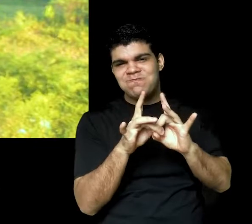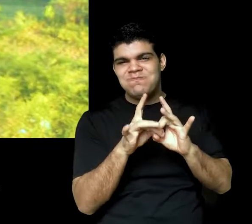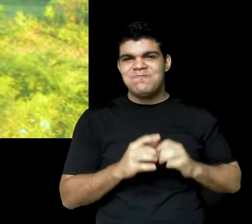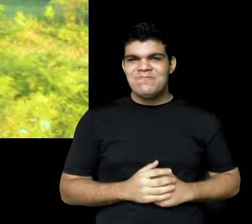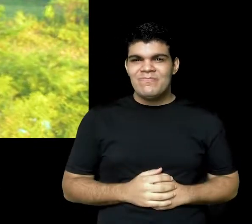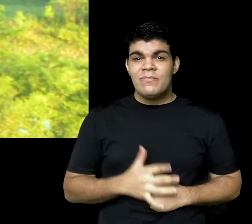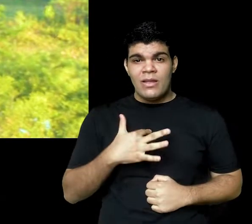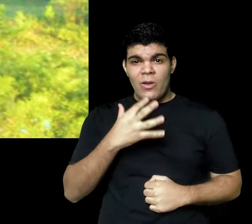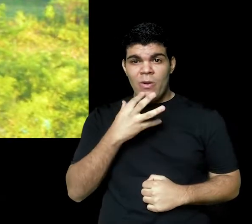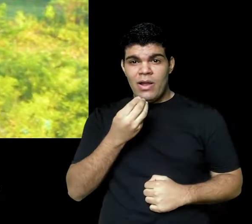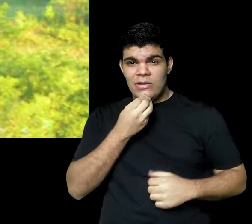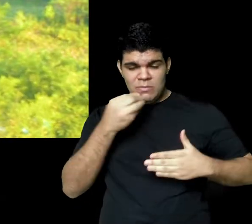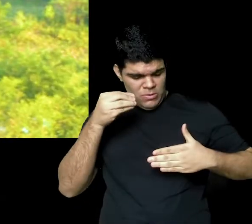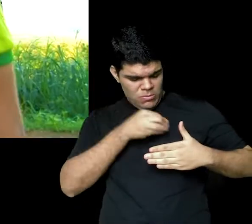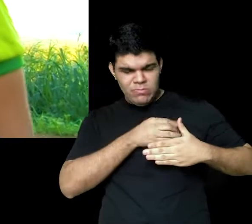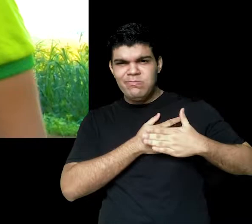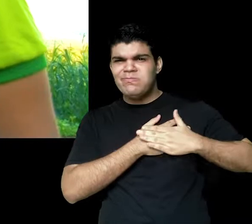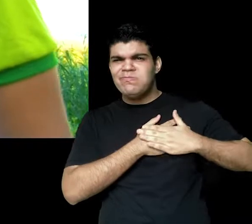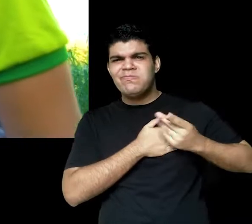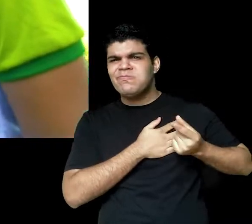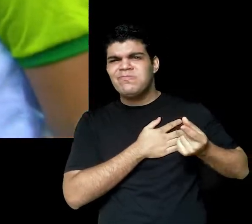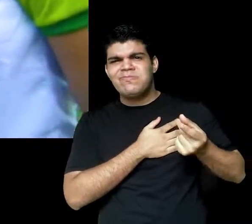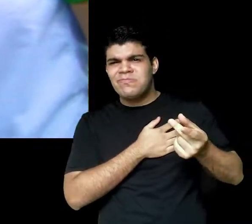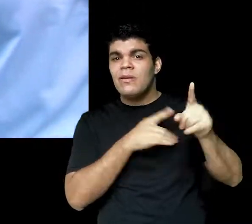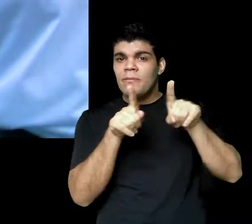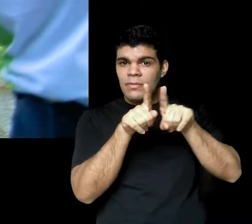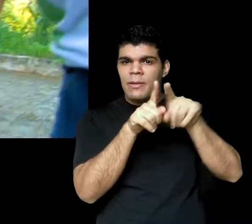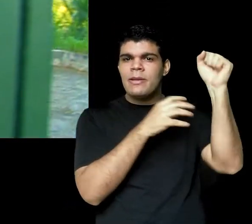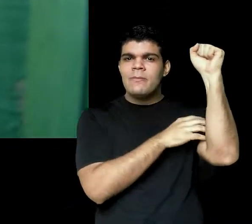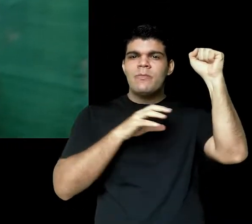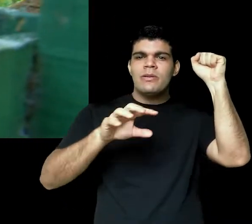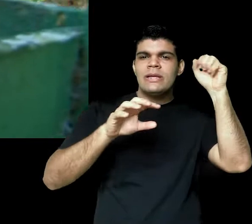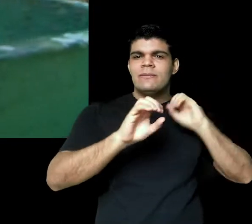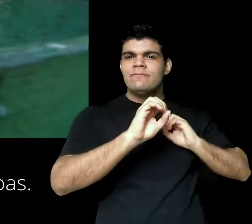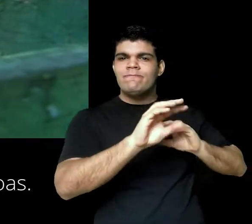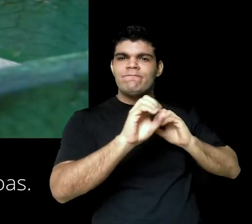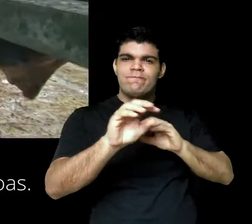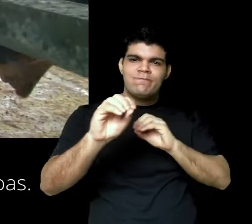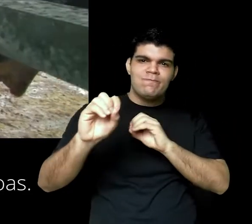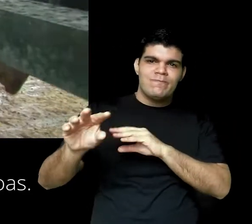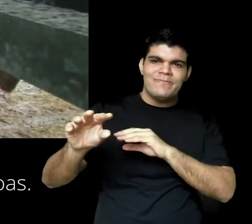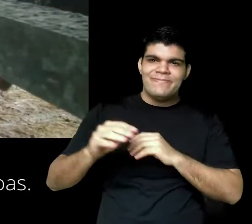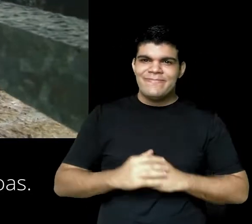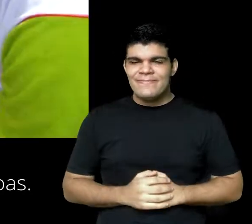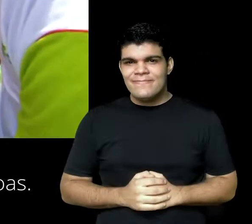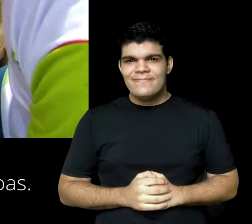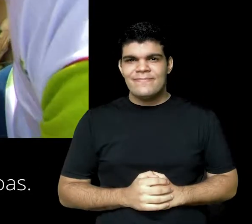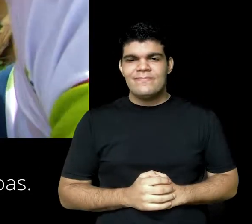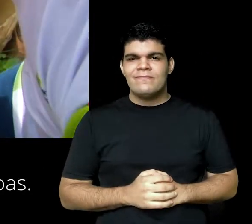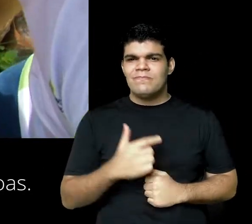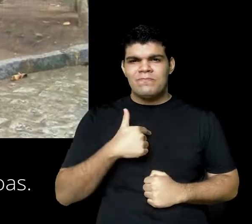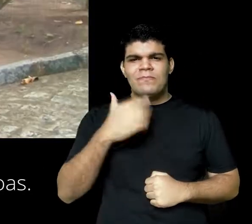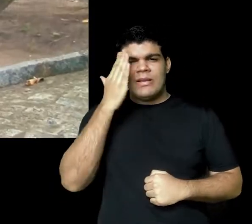isso que eu quero levar para o resto da minha vida, que é o conhecimento e ter o empoderamento de tudo o que eu sei, e eu passar também para